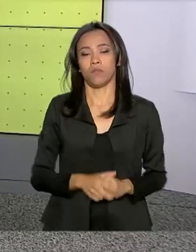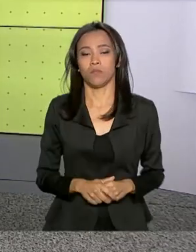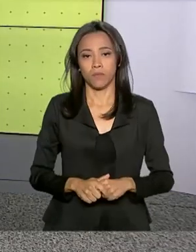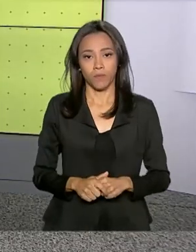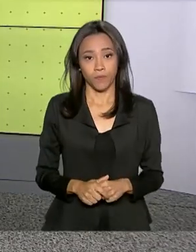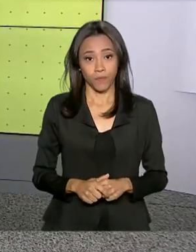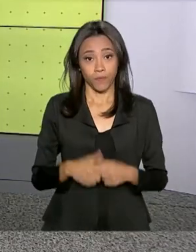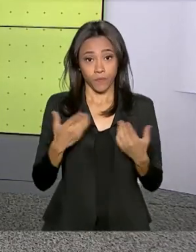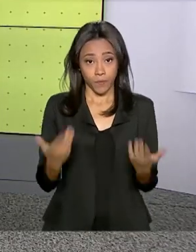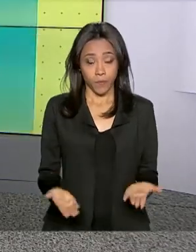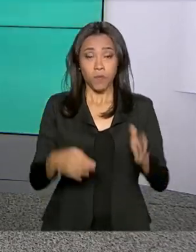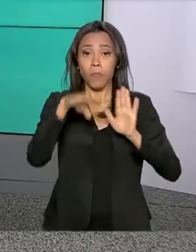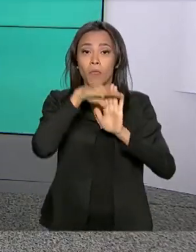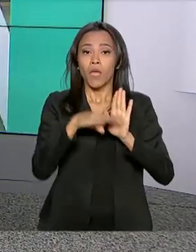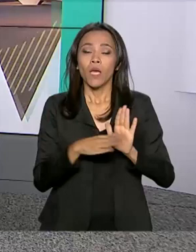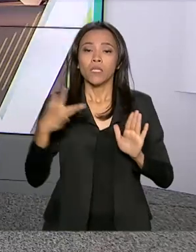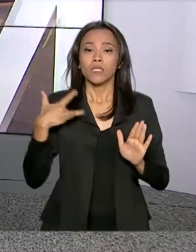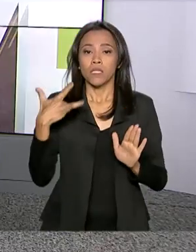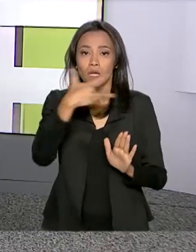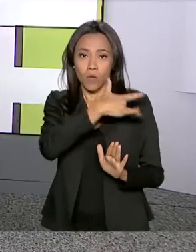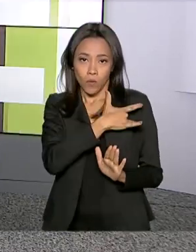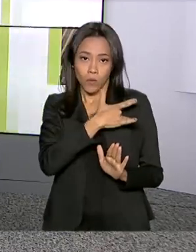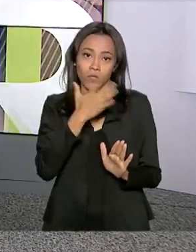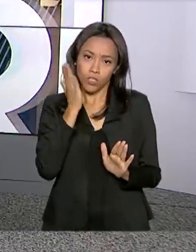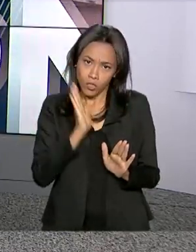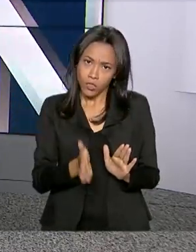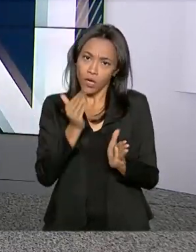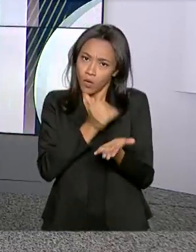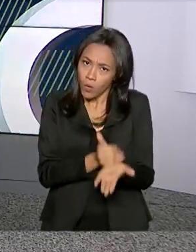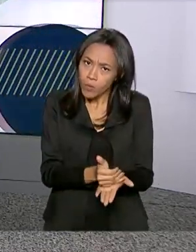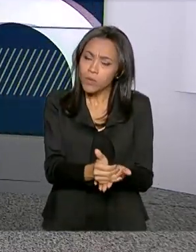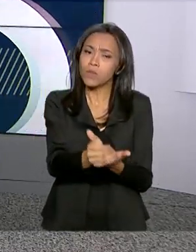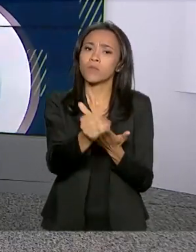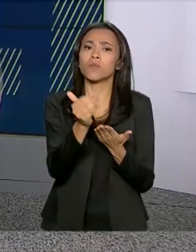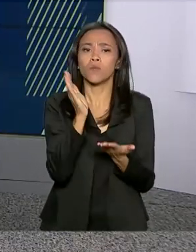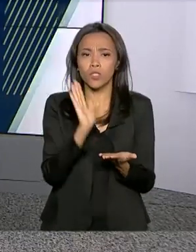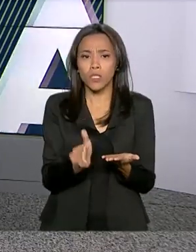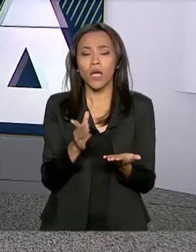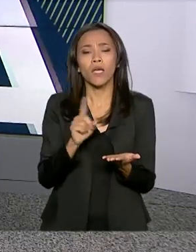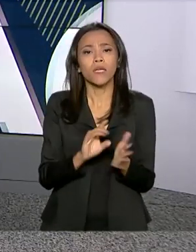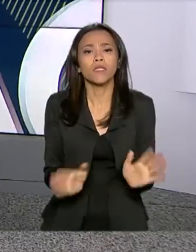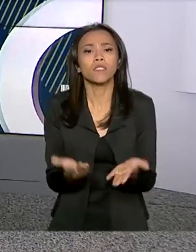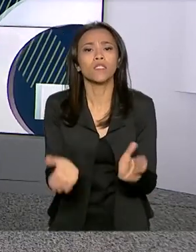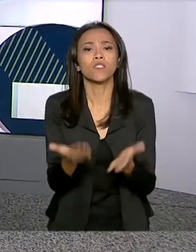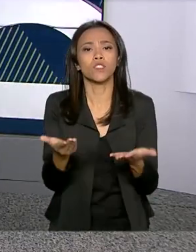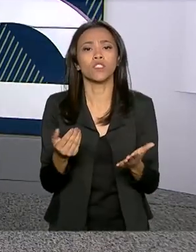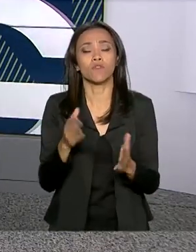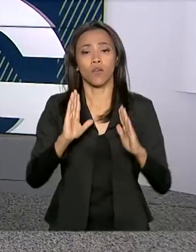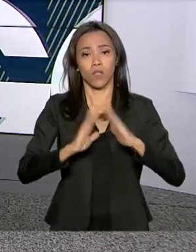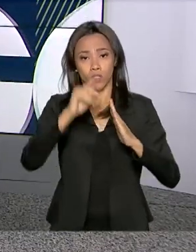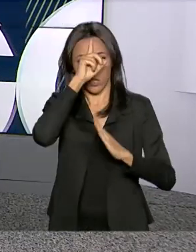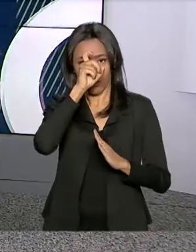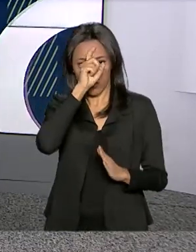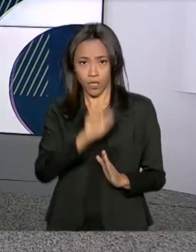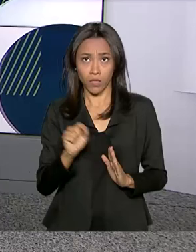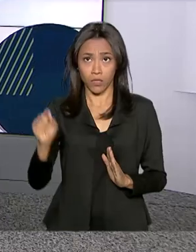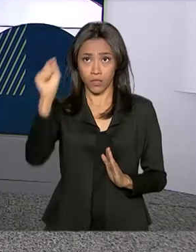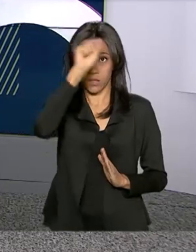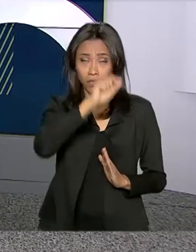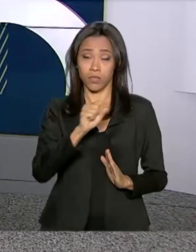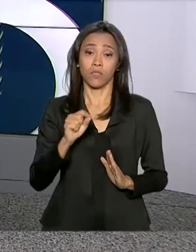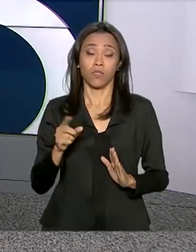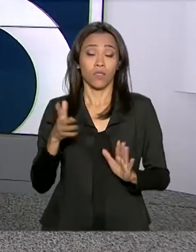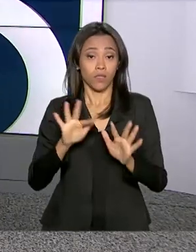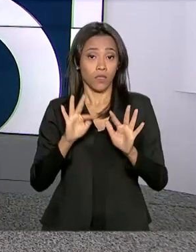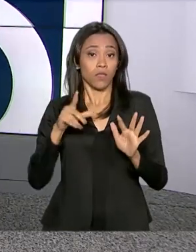O programa Saúde na Hora já está em funcionamento e oferece incentivo financeiro para unidades de saúde da família que